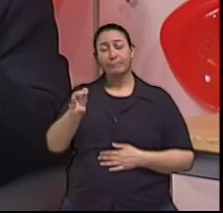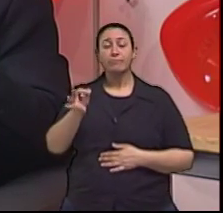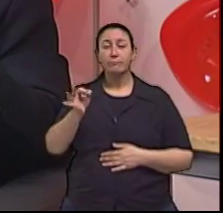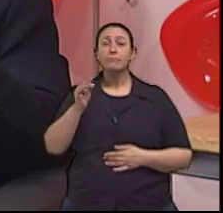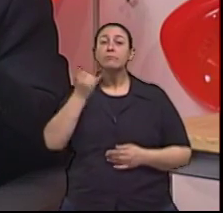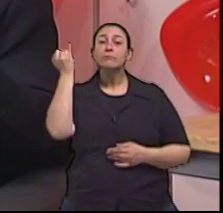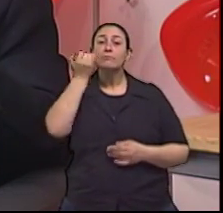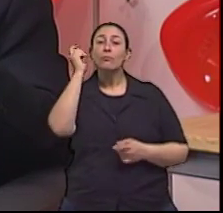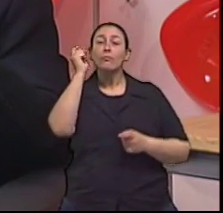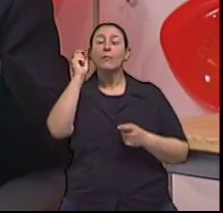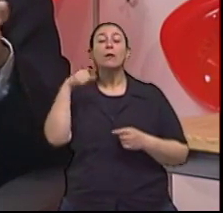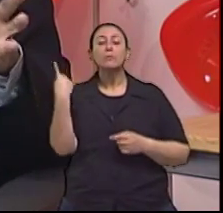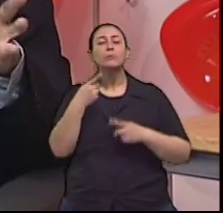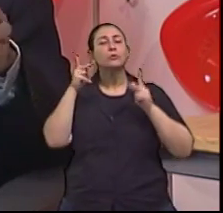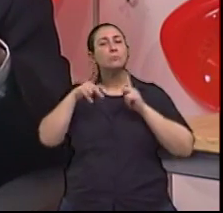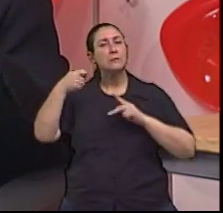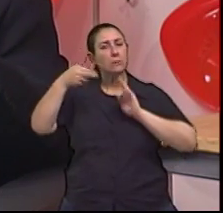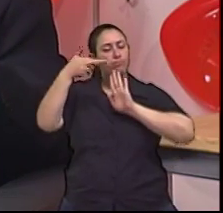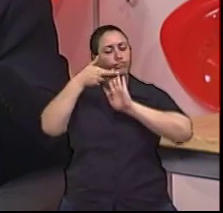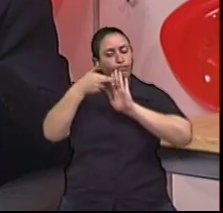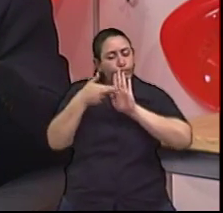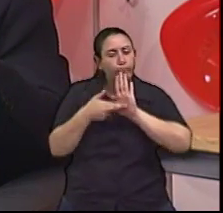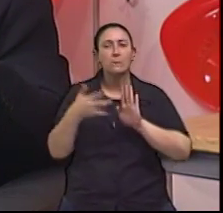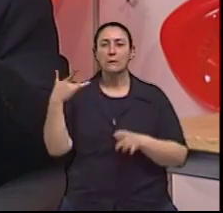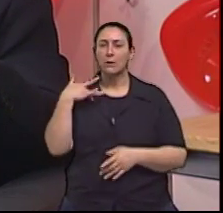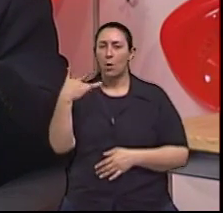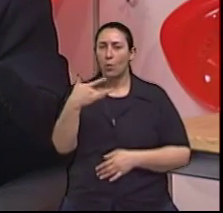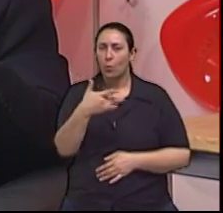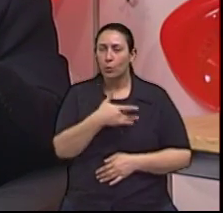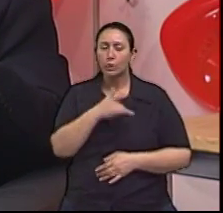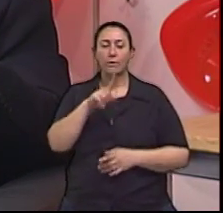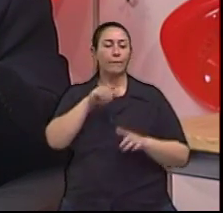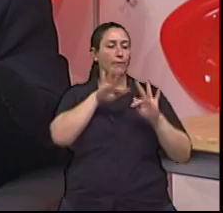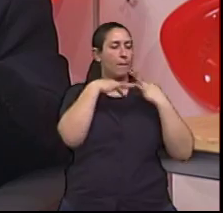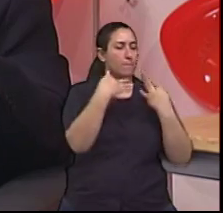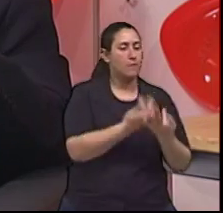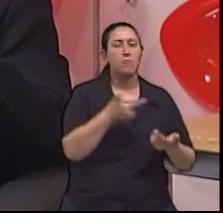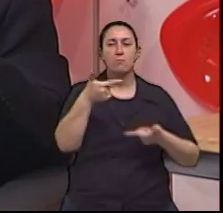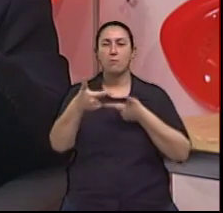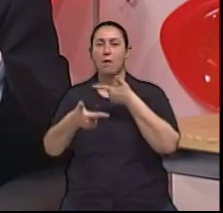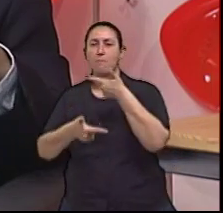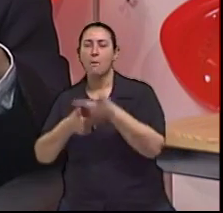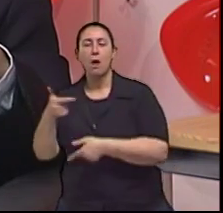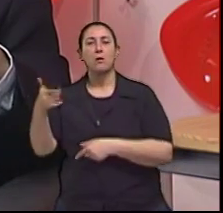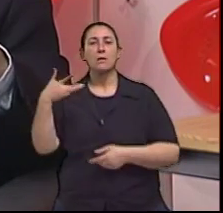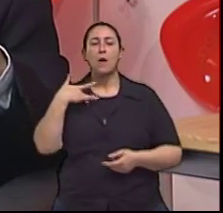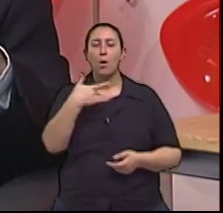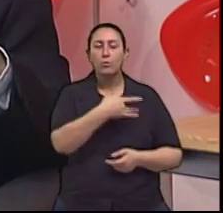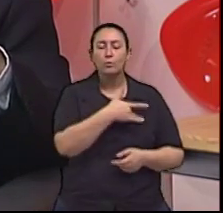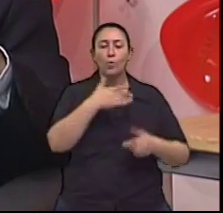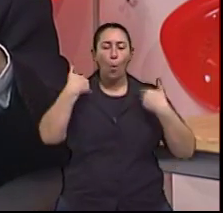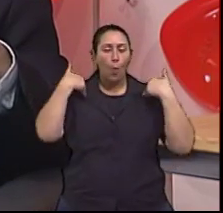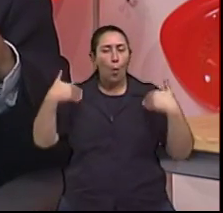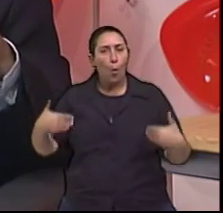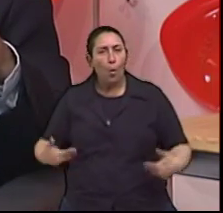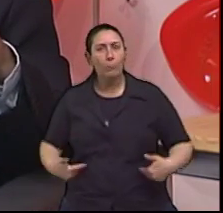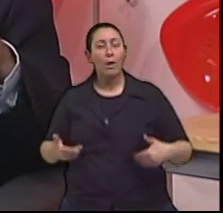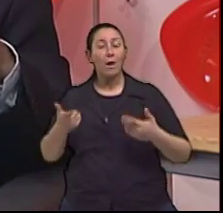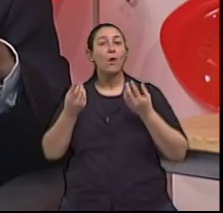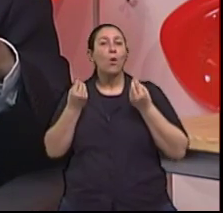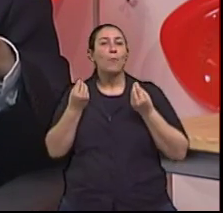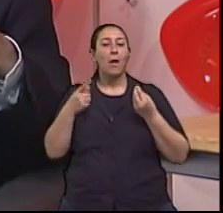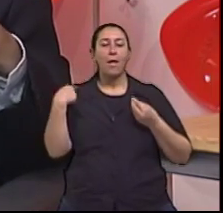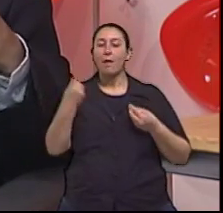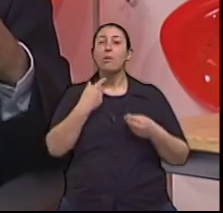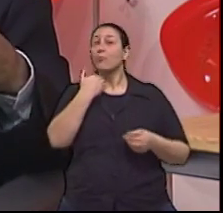né? Entre a família, o trabalho, a saúde do nosso corpo. Então, de pouco adianta